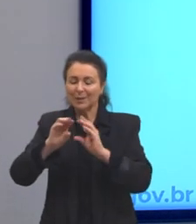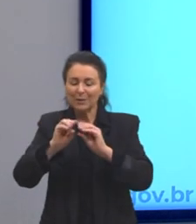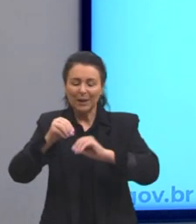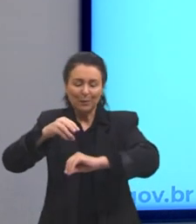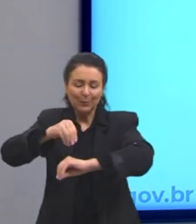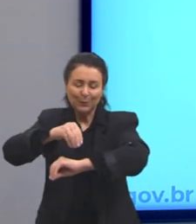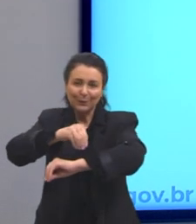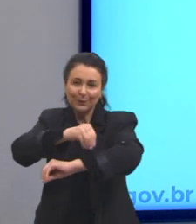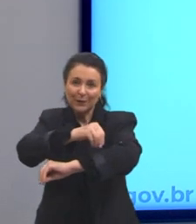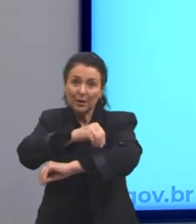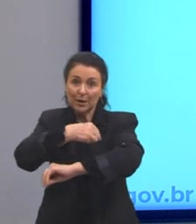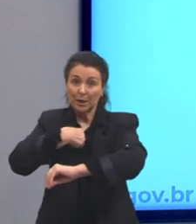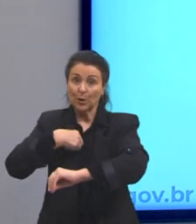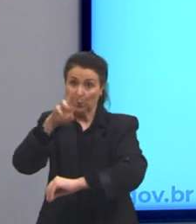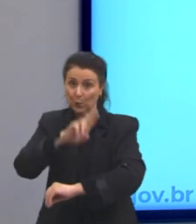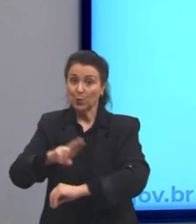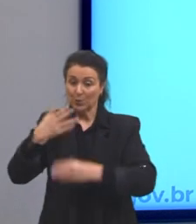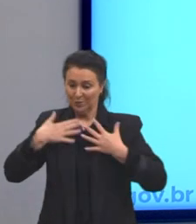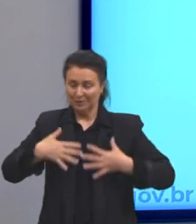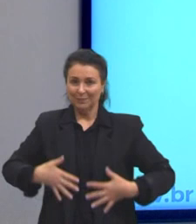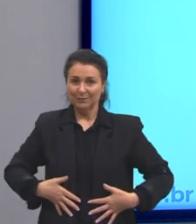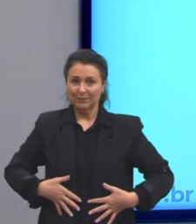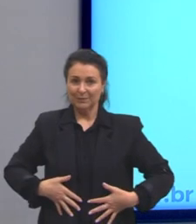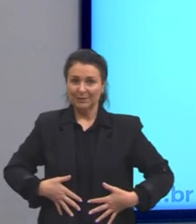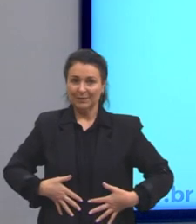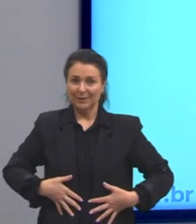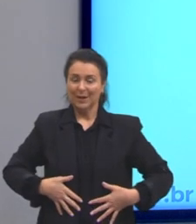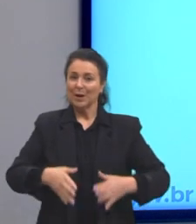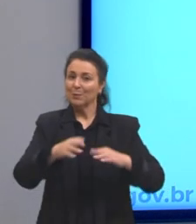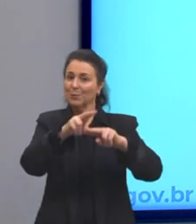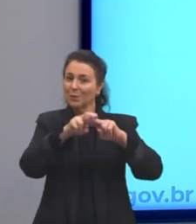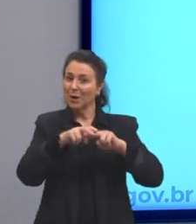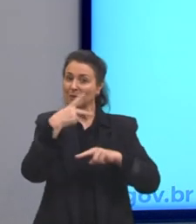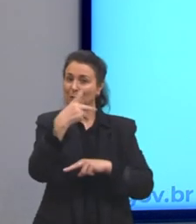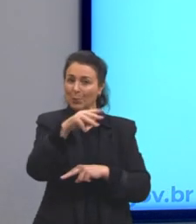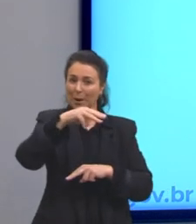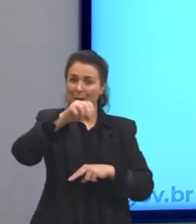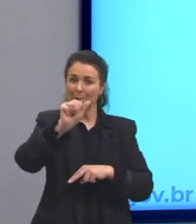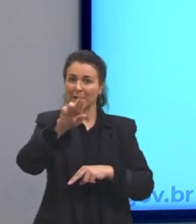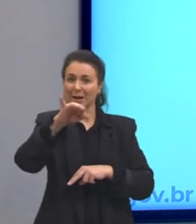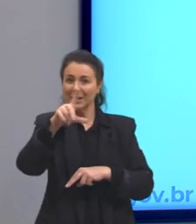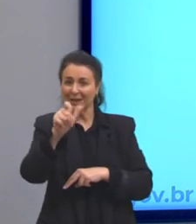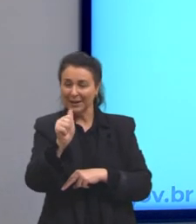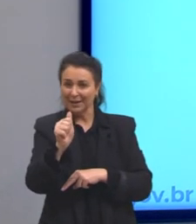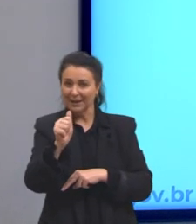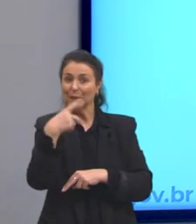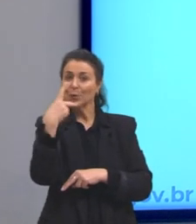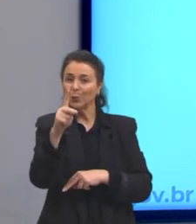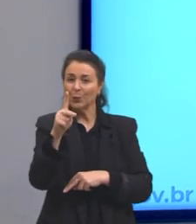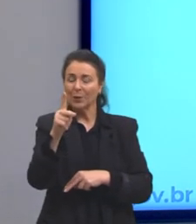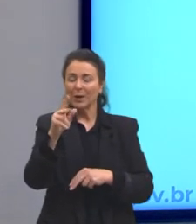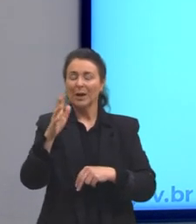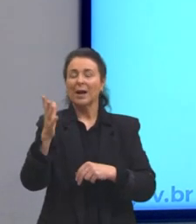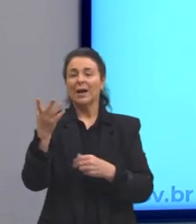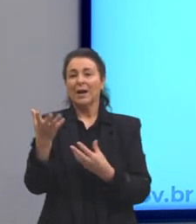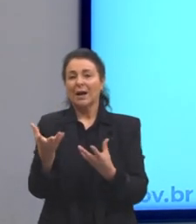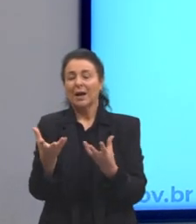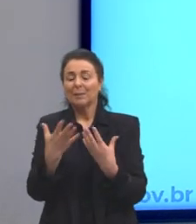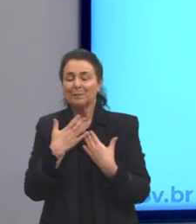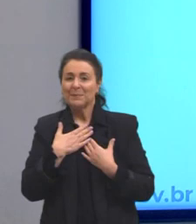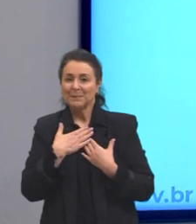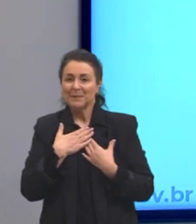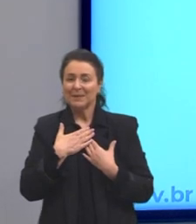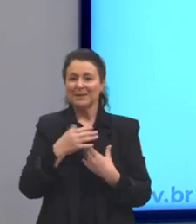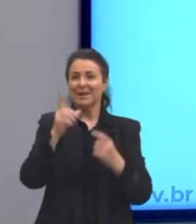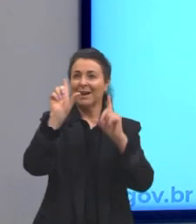me visto. Graças, Marília Bela. Graças a minha estrela. Então, aqui é só um pedacinho, para